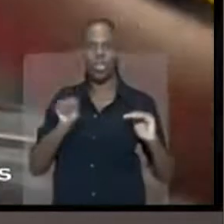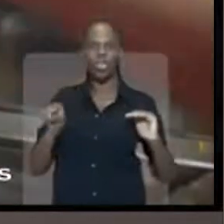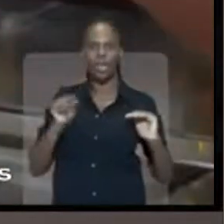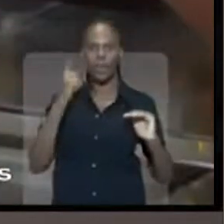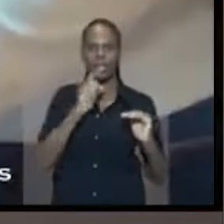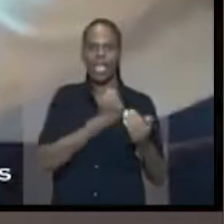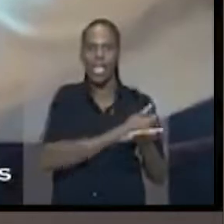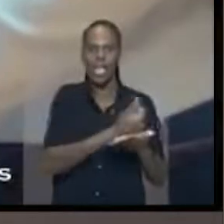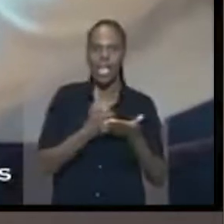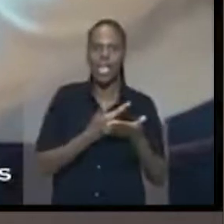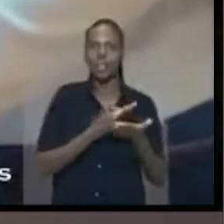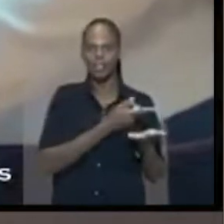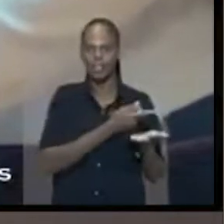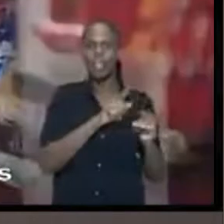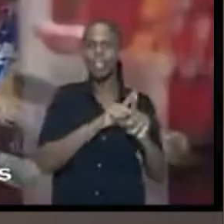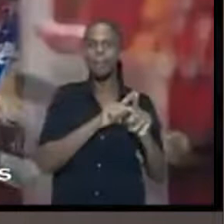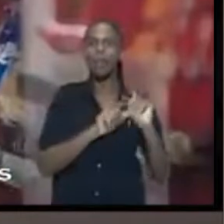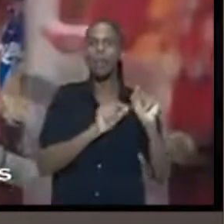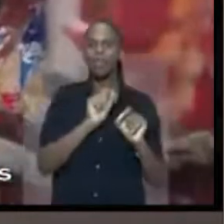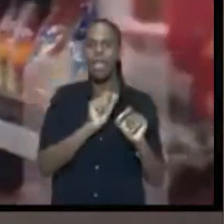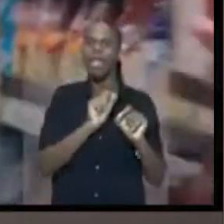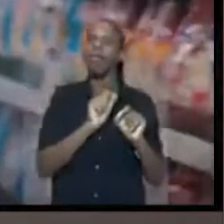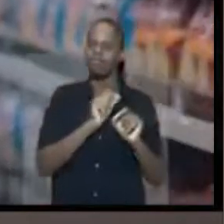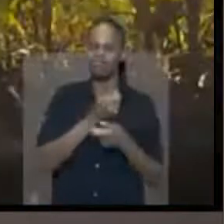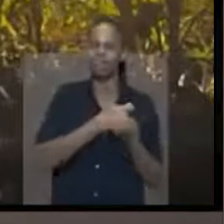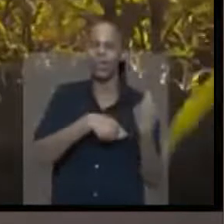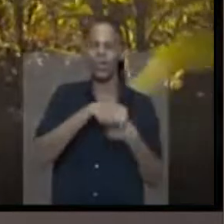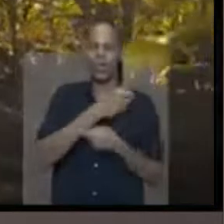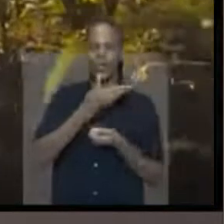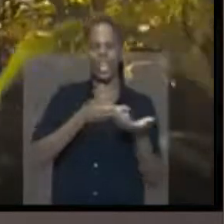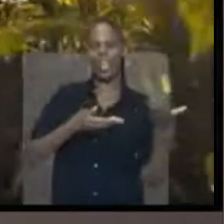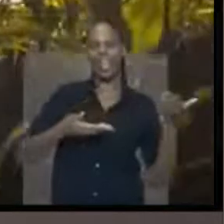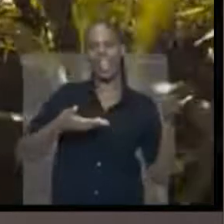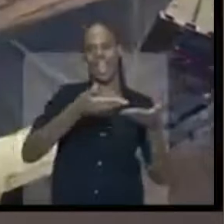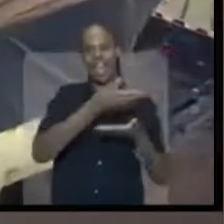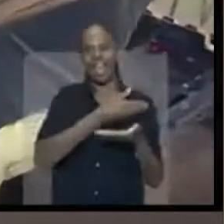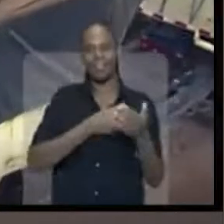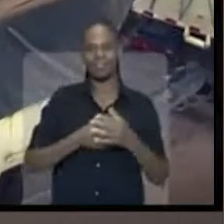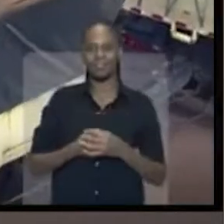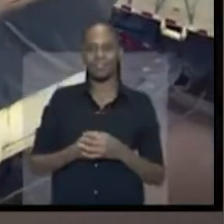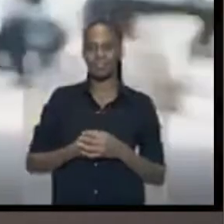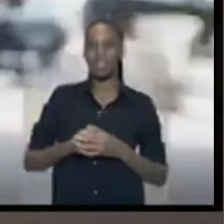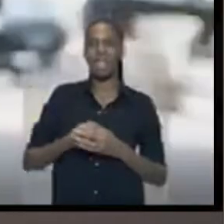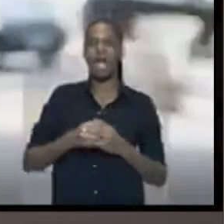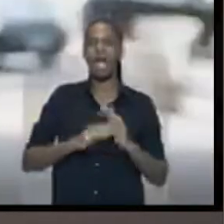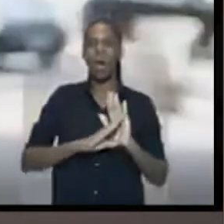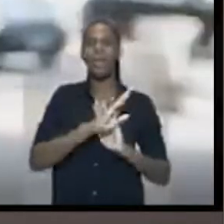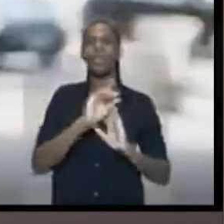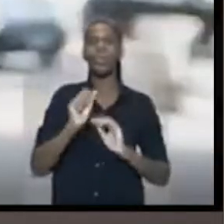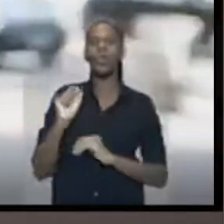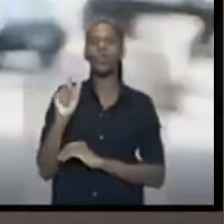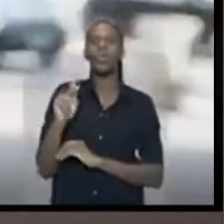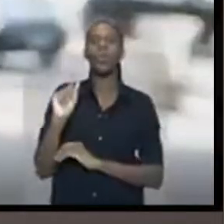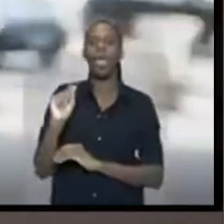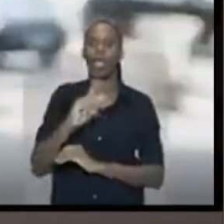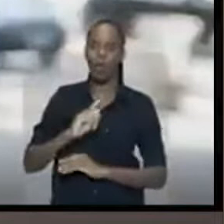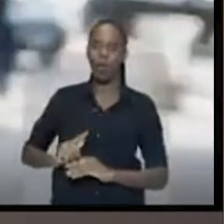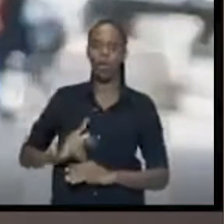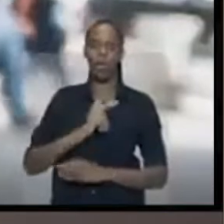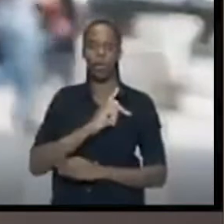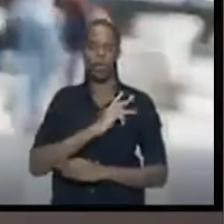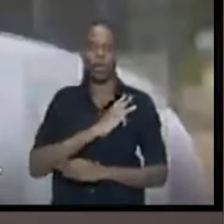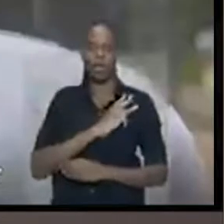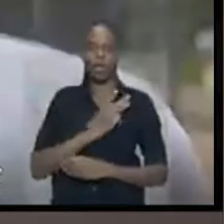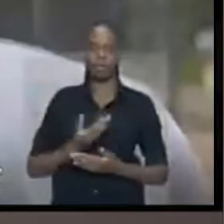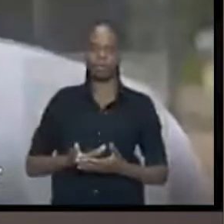pra aumentar o poder de compra dos brasileiros e fazer girar a roda da economia. Os melhores aumentos que aposentado teve foi no